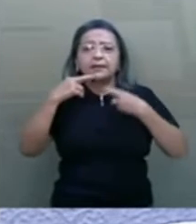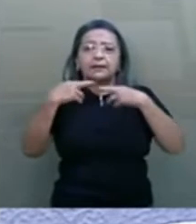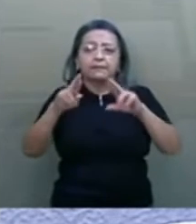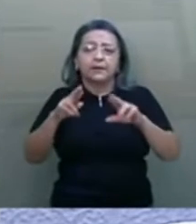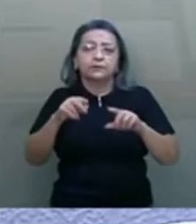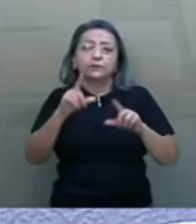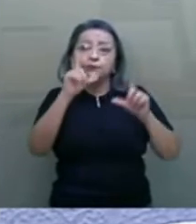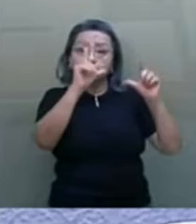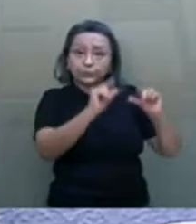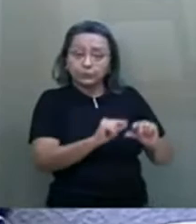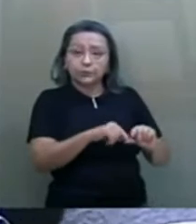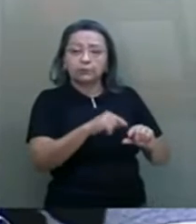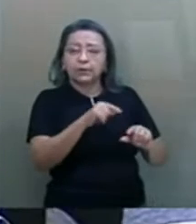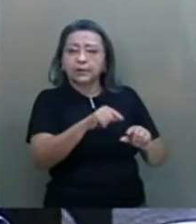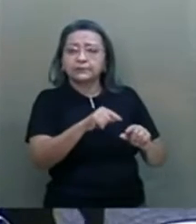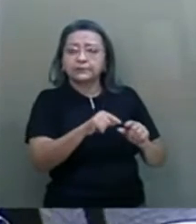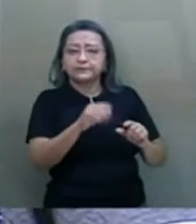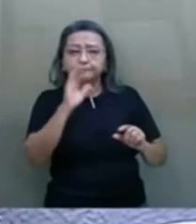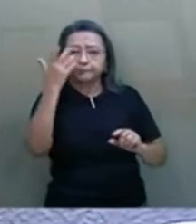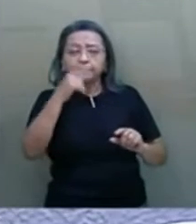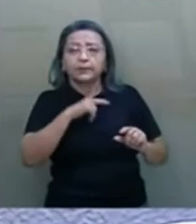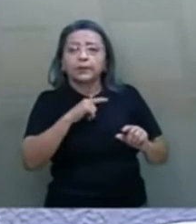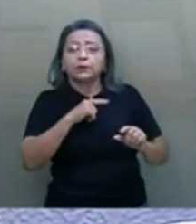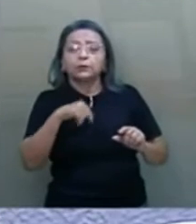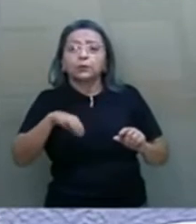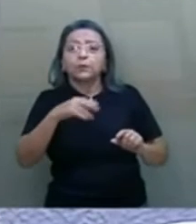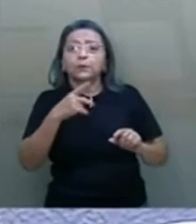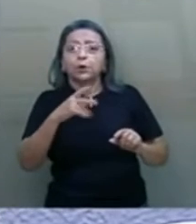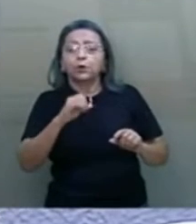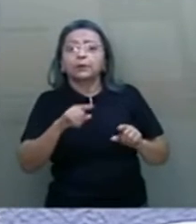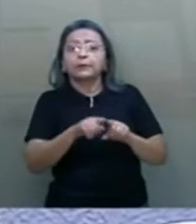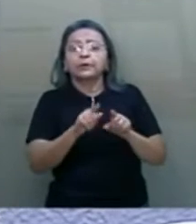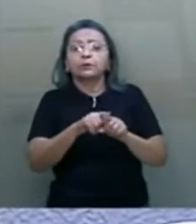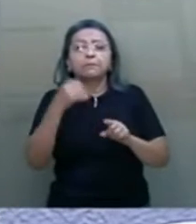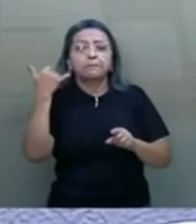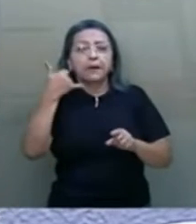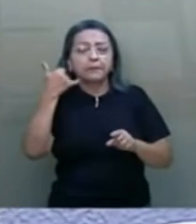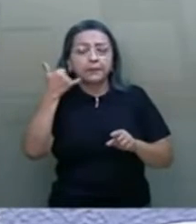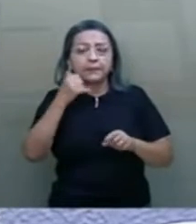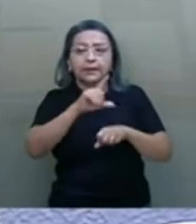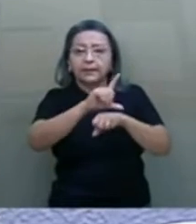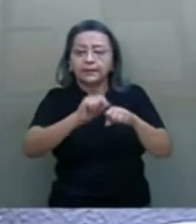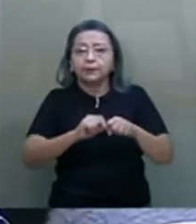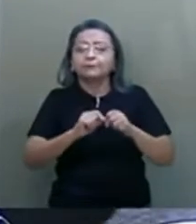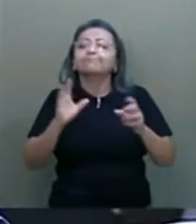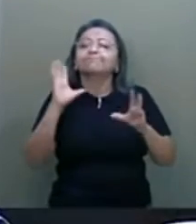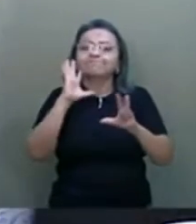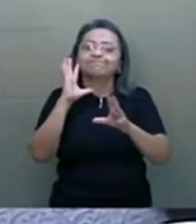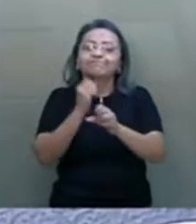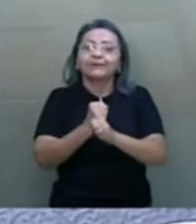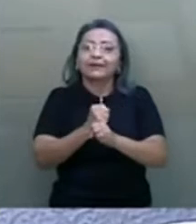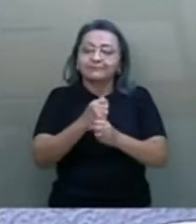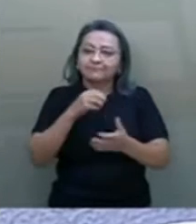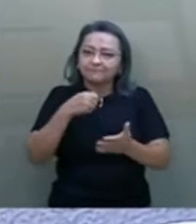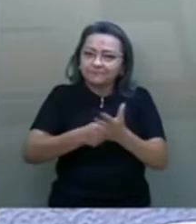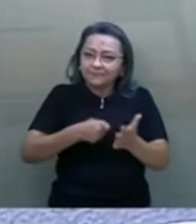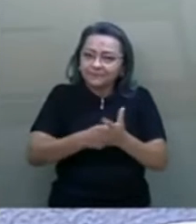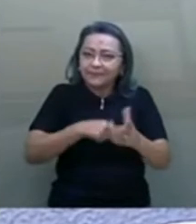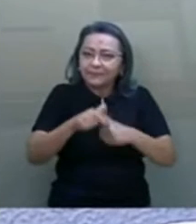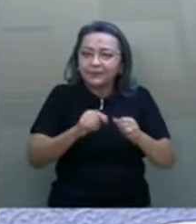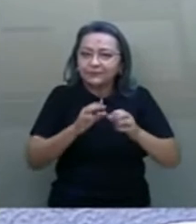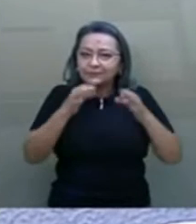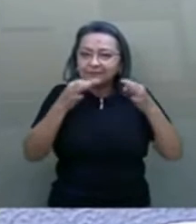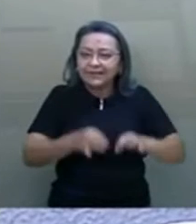Tais reduções de reclamação, tanto nos PROCONs quanto no call center da Anatel, são reflexo de uma atuação firme da agência e de uma política